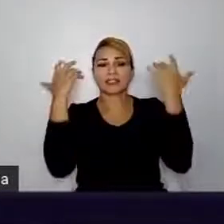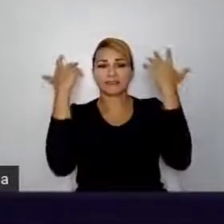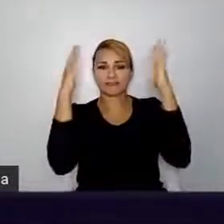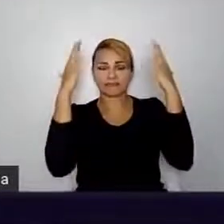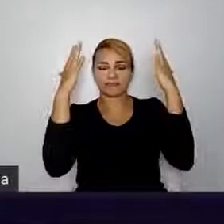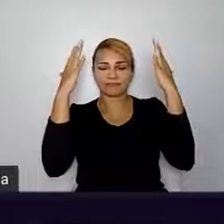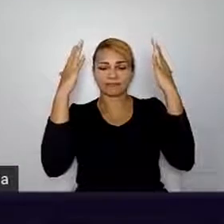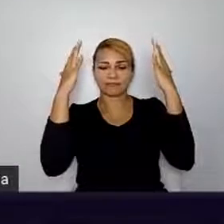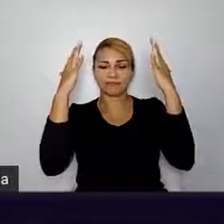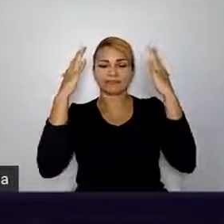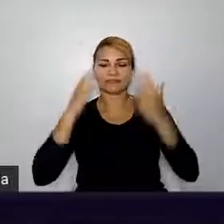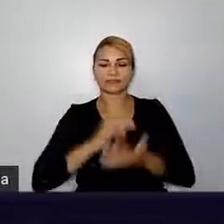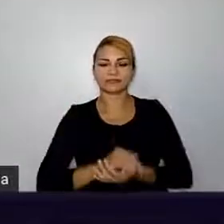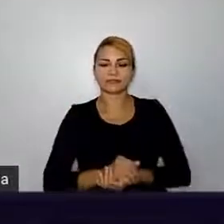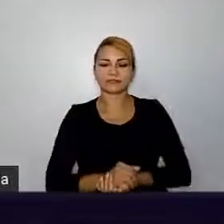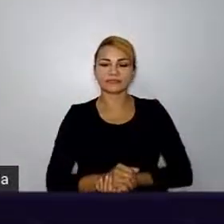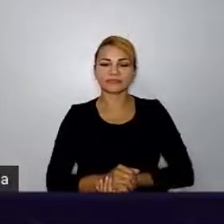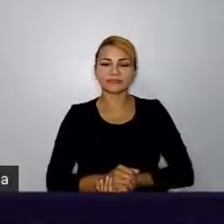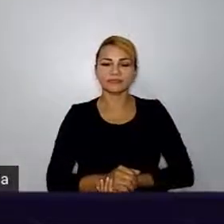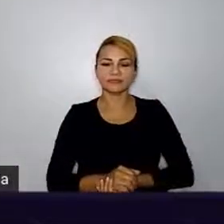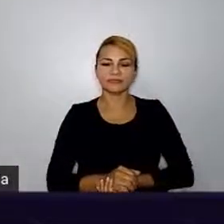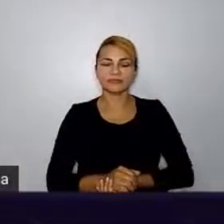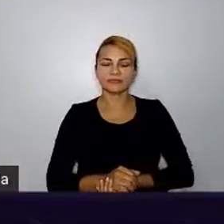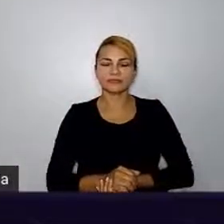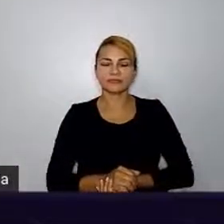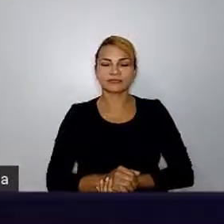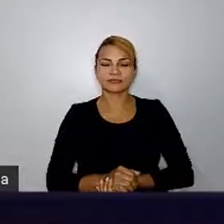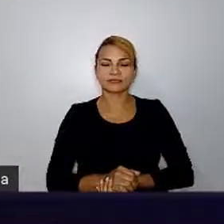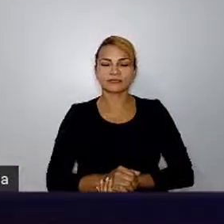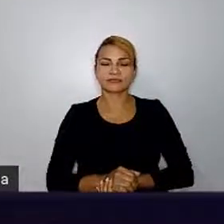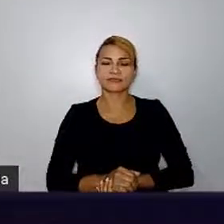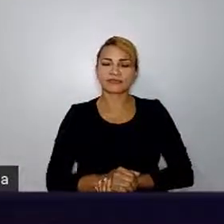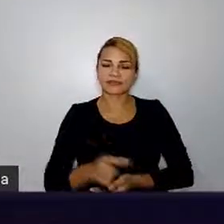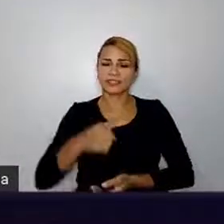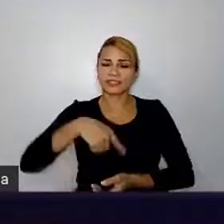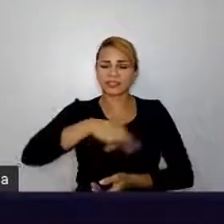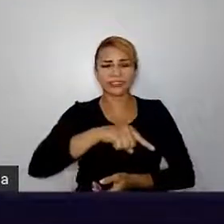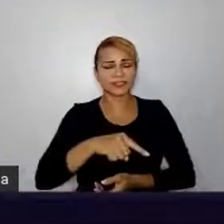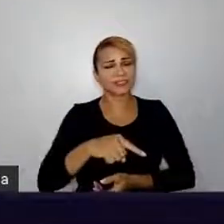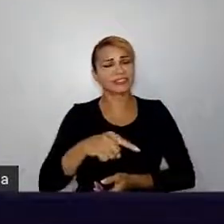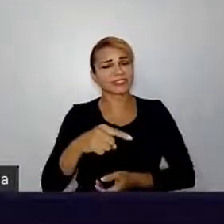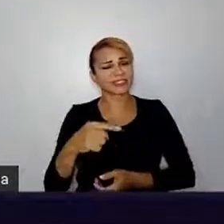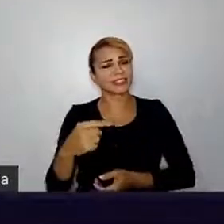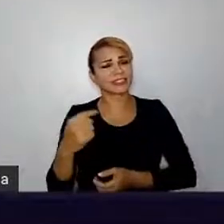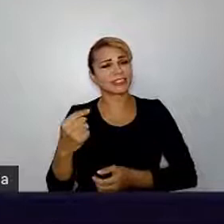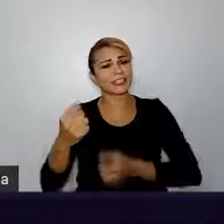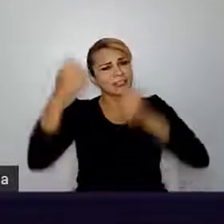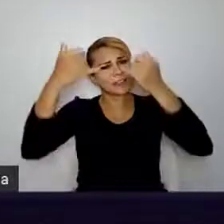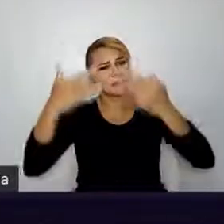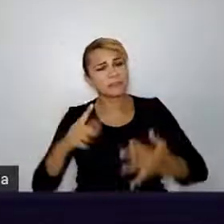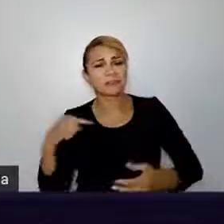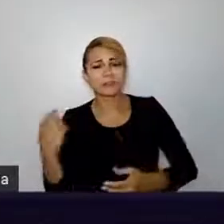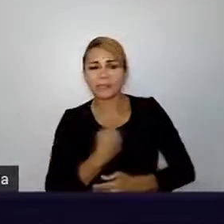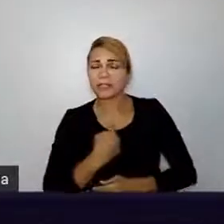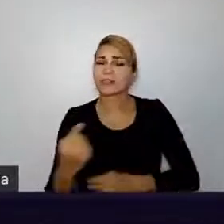energia que você transmitiu, tudo que você trouxe para a gente. É